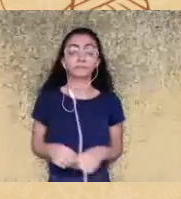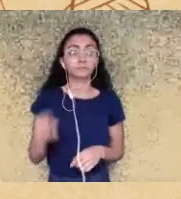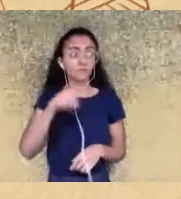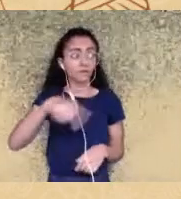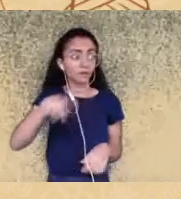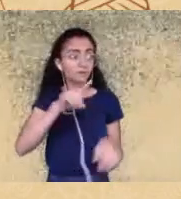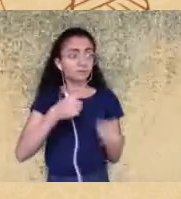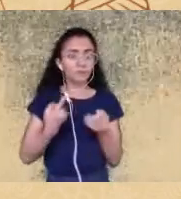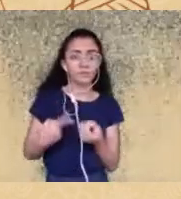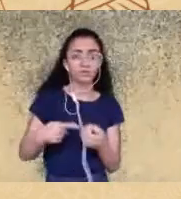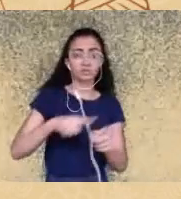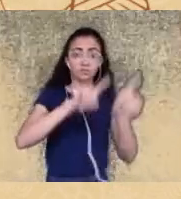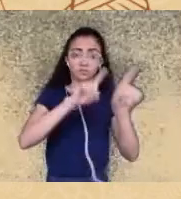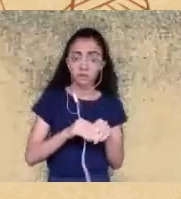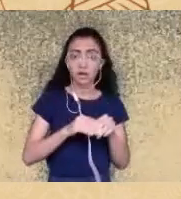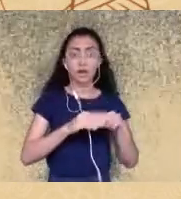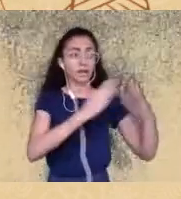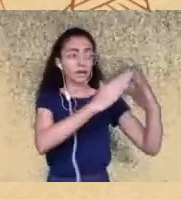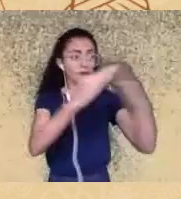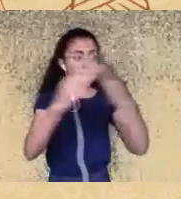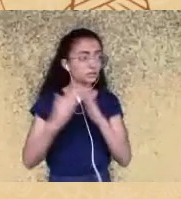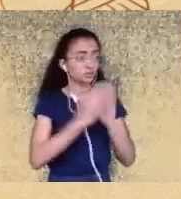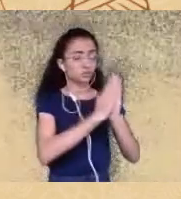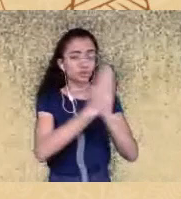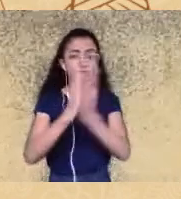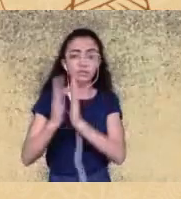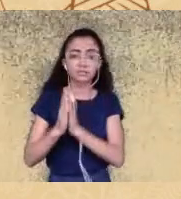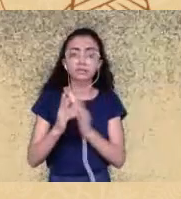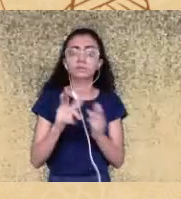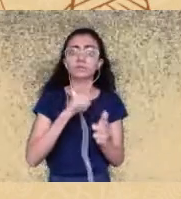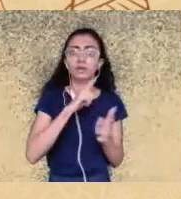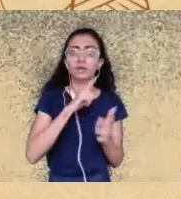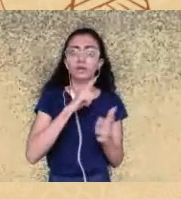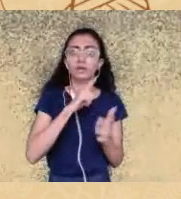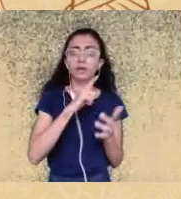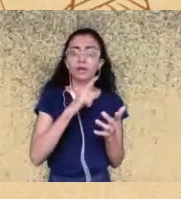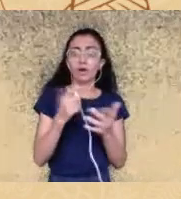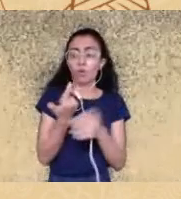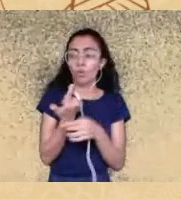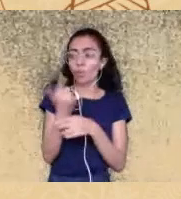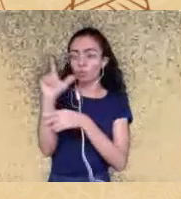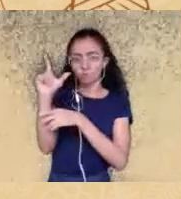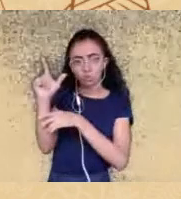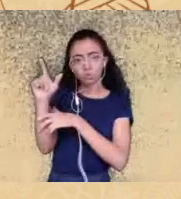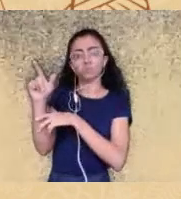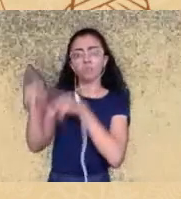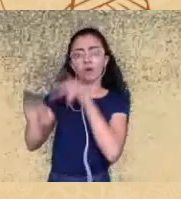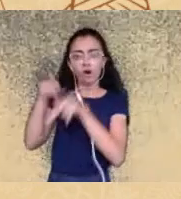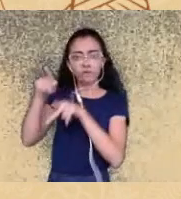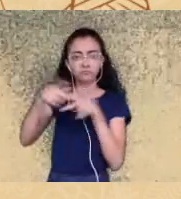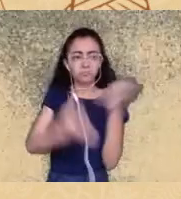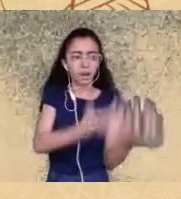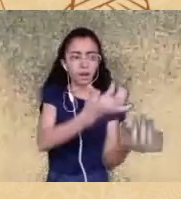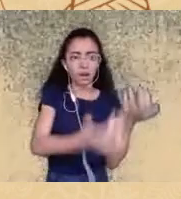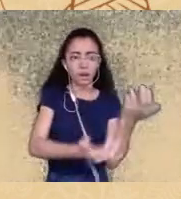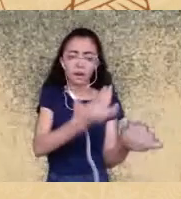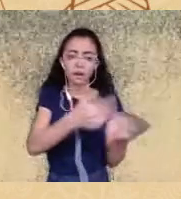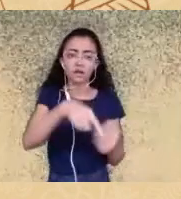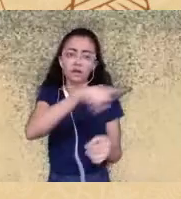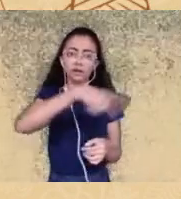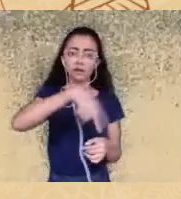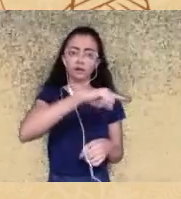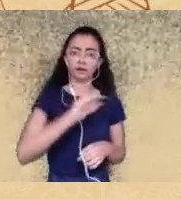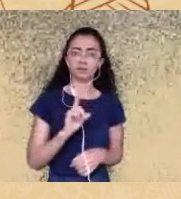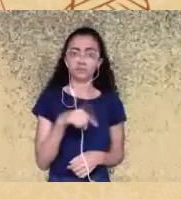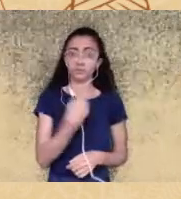casas de reza são queimadas por outros parentes Guarani Kaiowá pastores então quando a gente fala aqui que a colonização